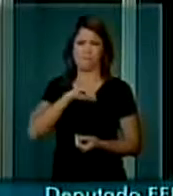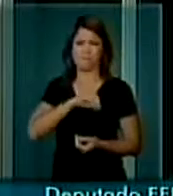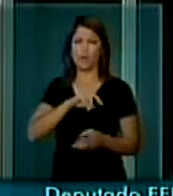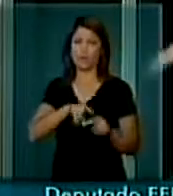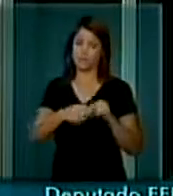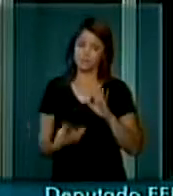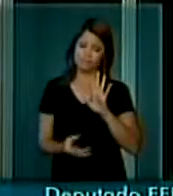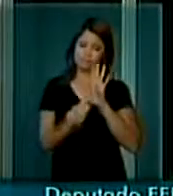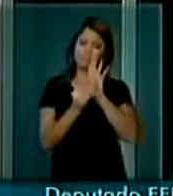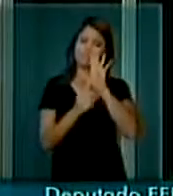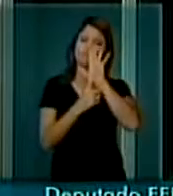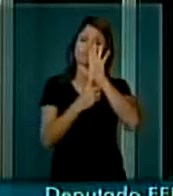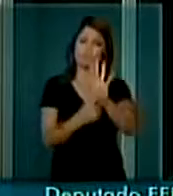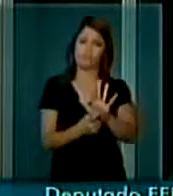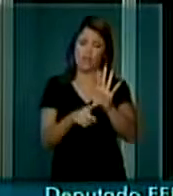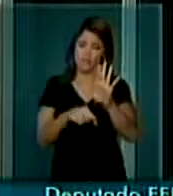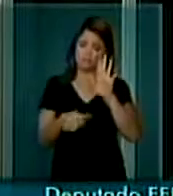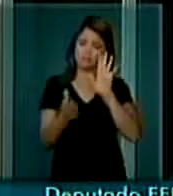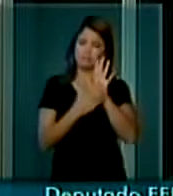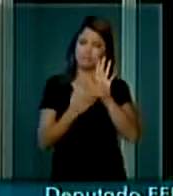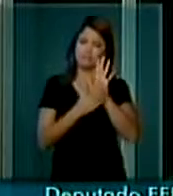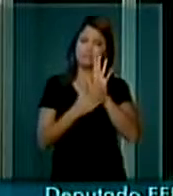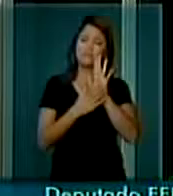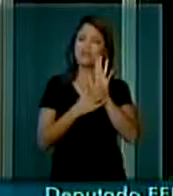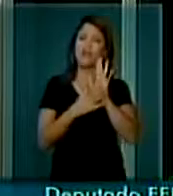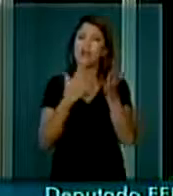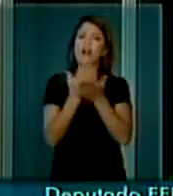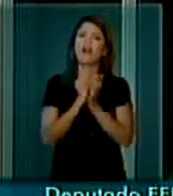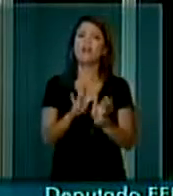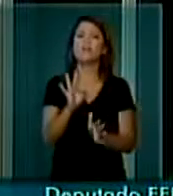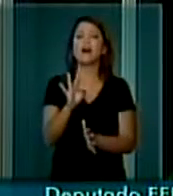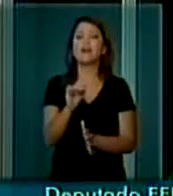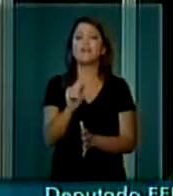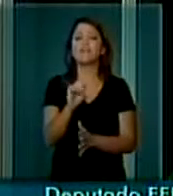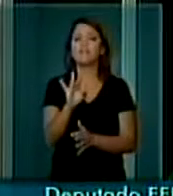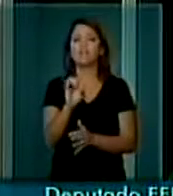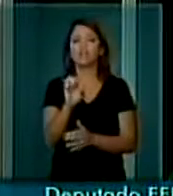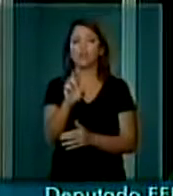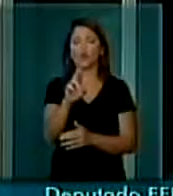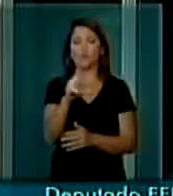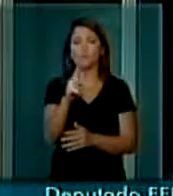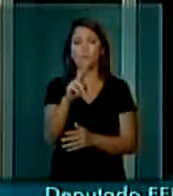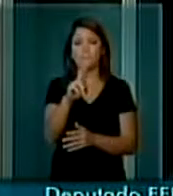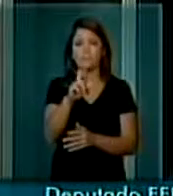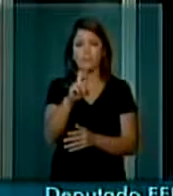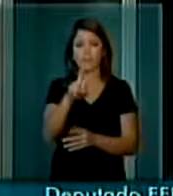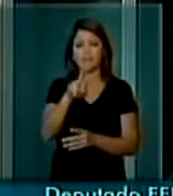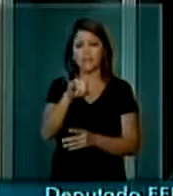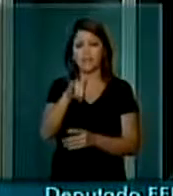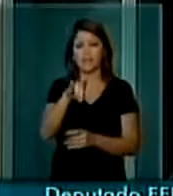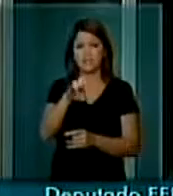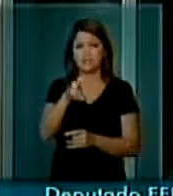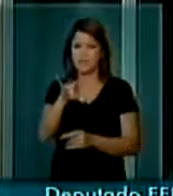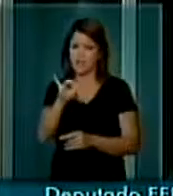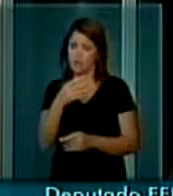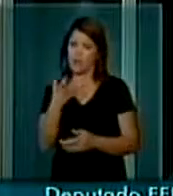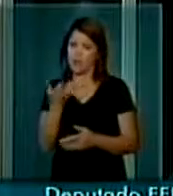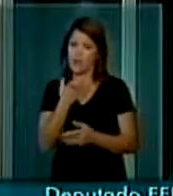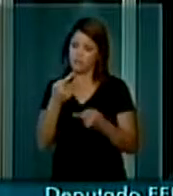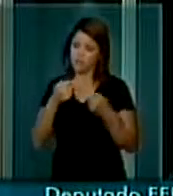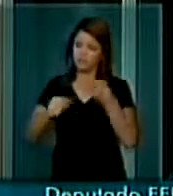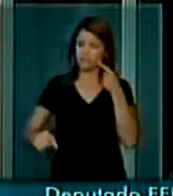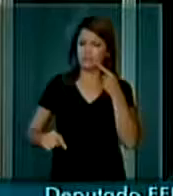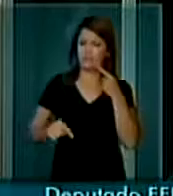nesta proposta para acabar com o fator previdenciário. Quero discordar aqui